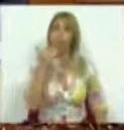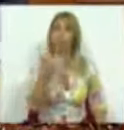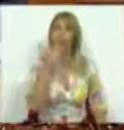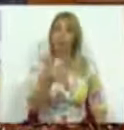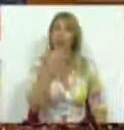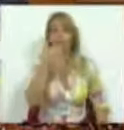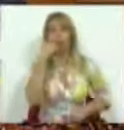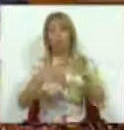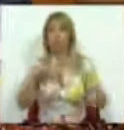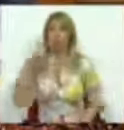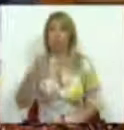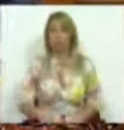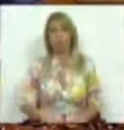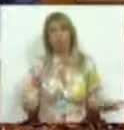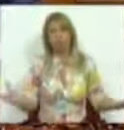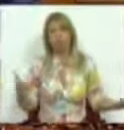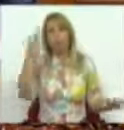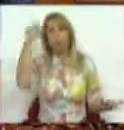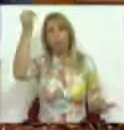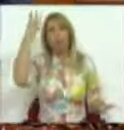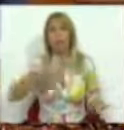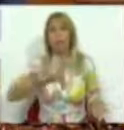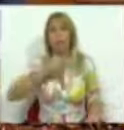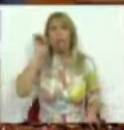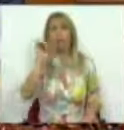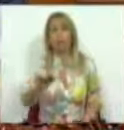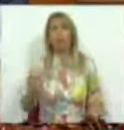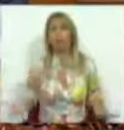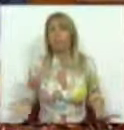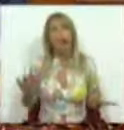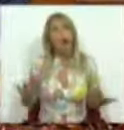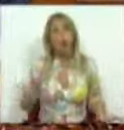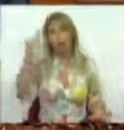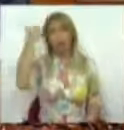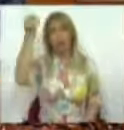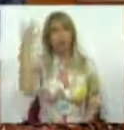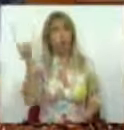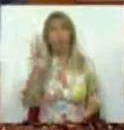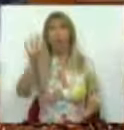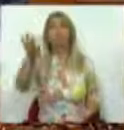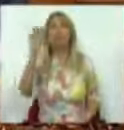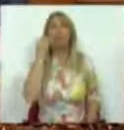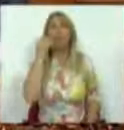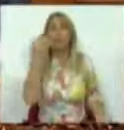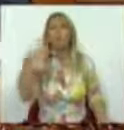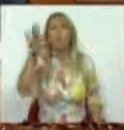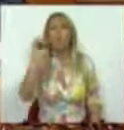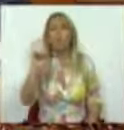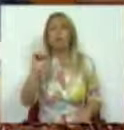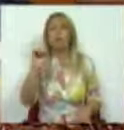aos portugueses. Entendemos a sua preocupação. O que não compreendemos foi a escolha que o Partido Comunista realizou